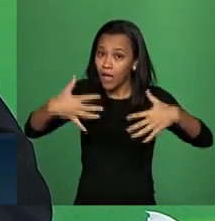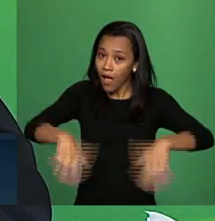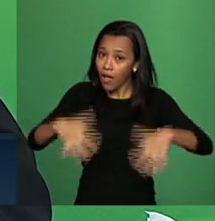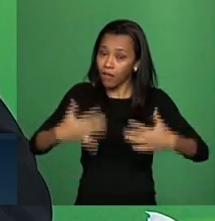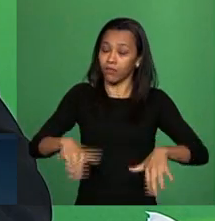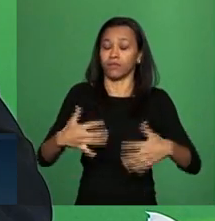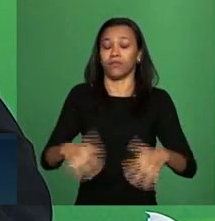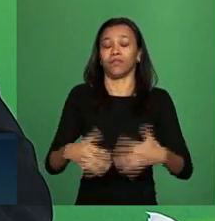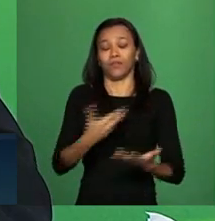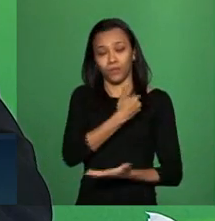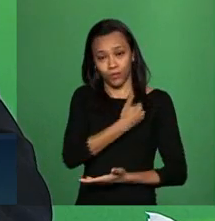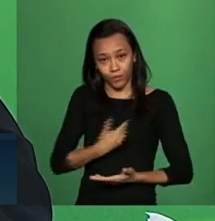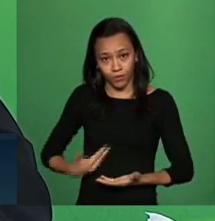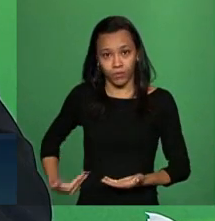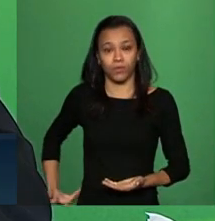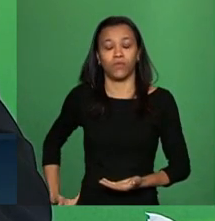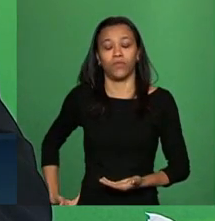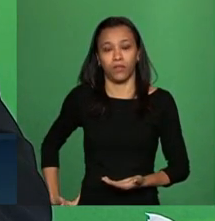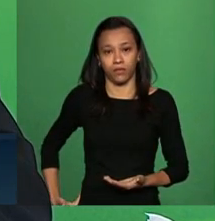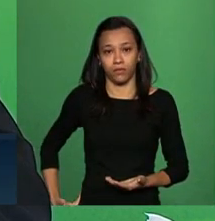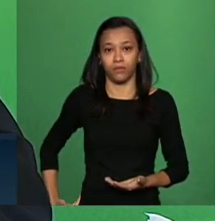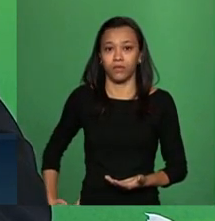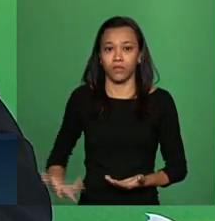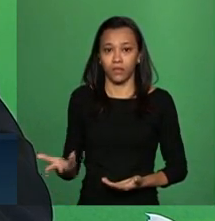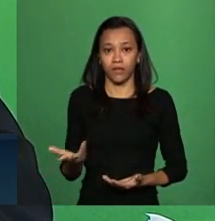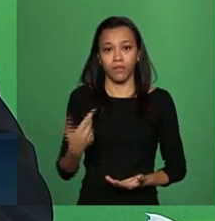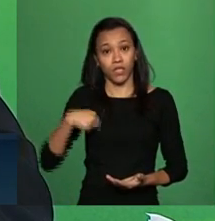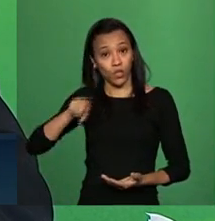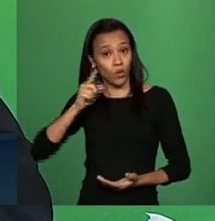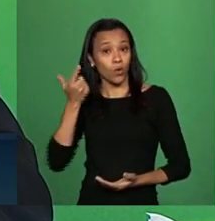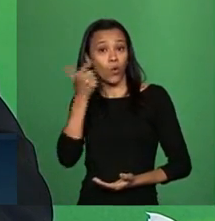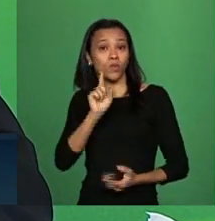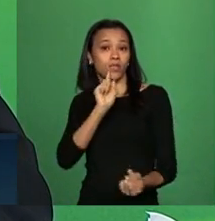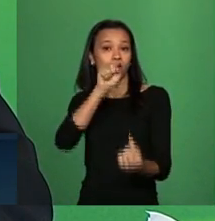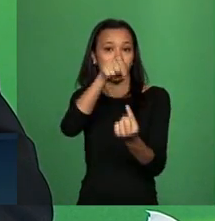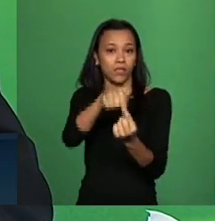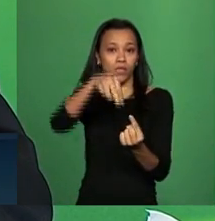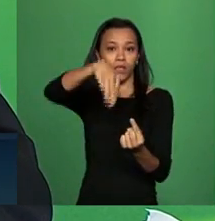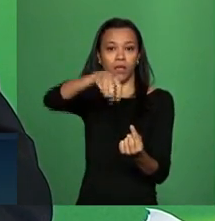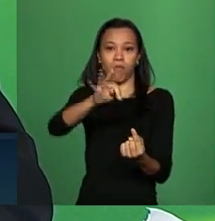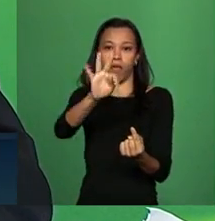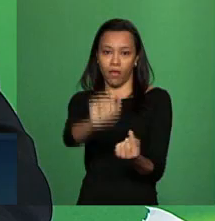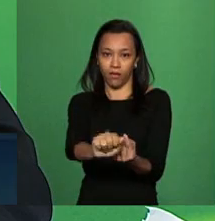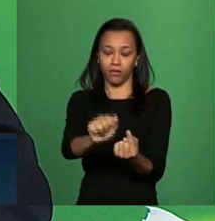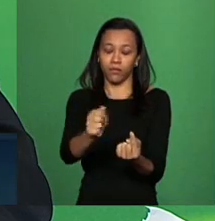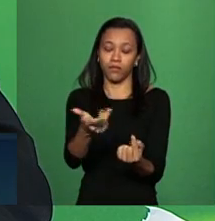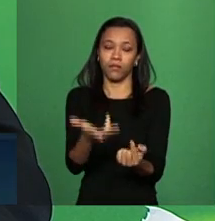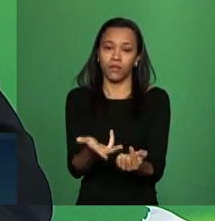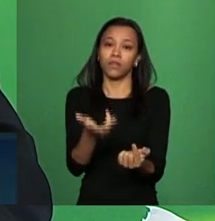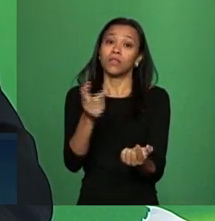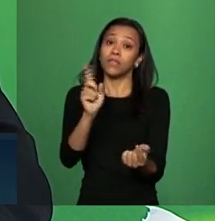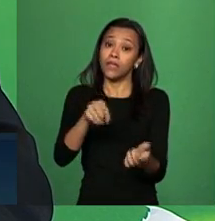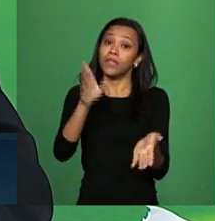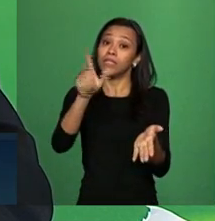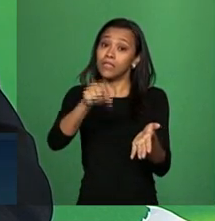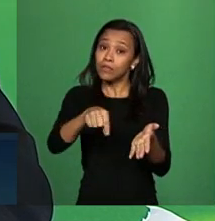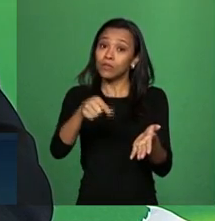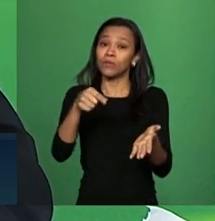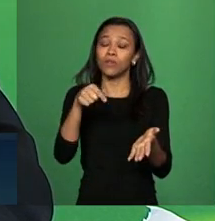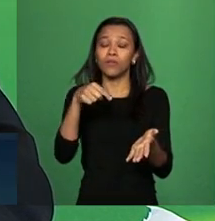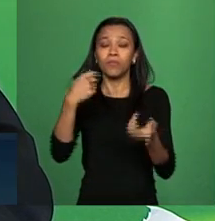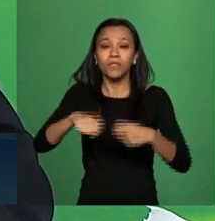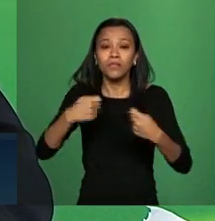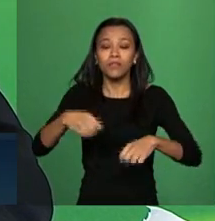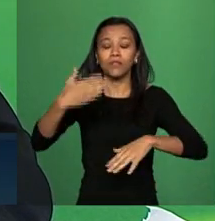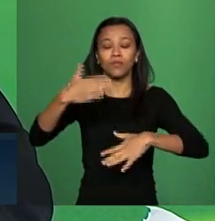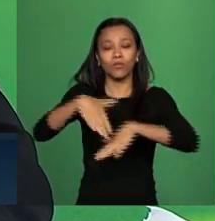exoneração a gente quer diminuir o gasto público até para chegar na meta está certo e tem esse gasto com a exoneração e eu tenho que discutir como é que a